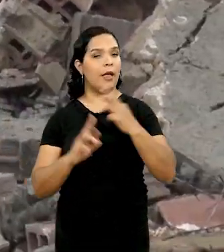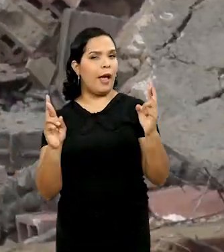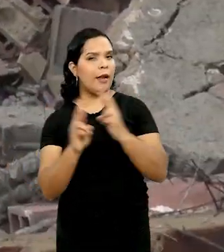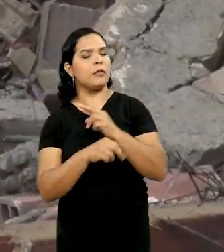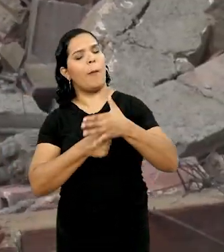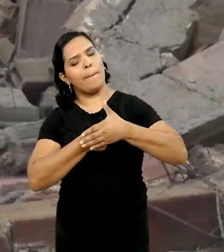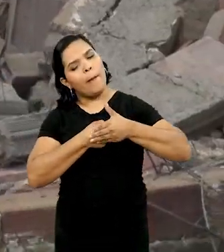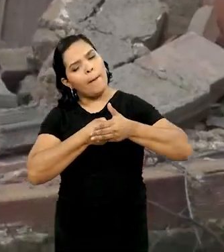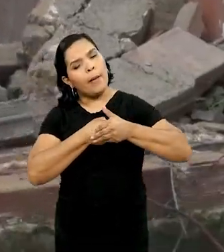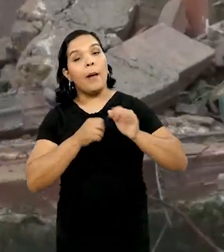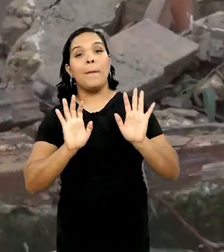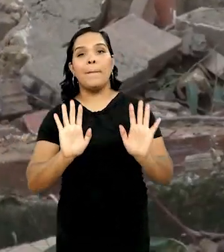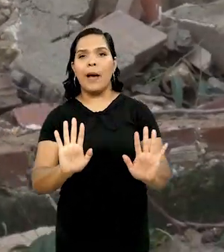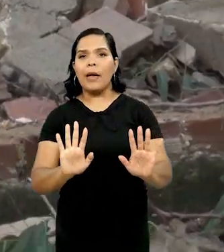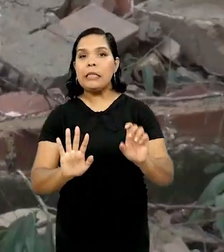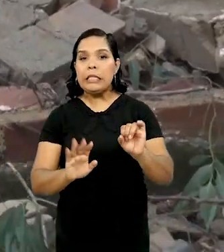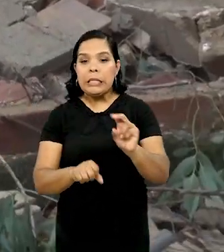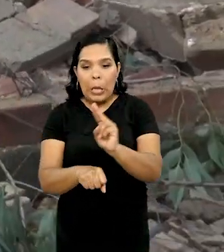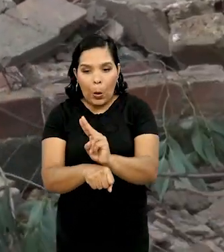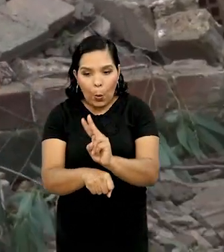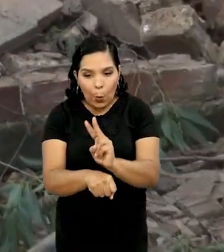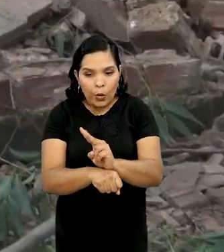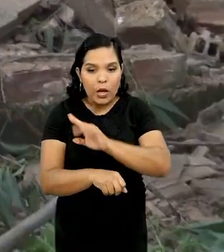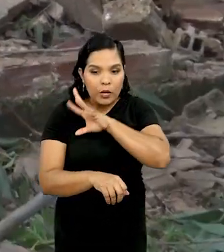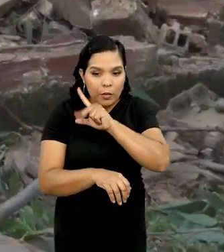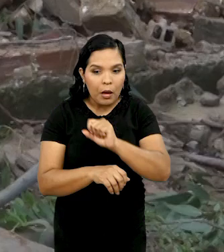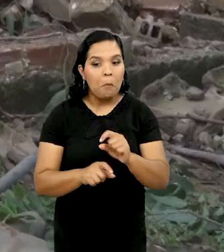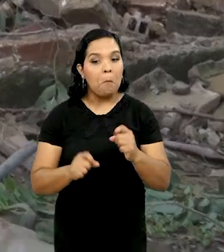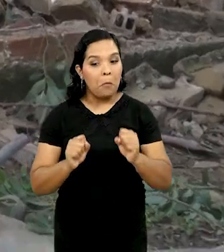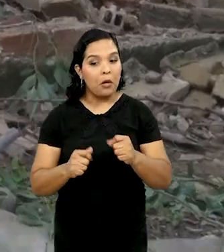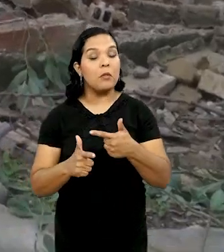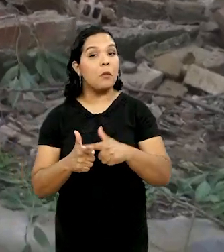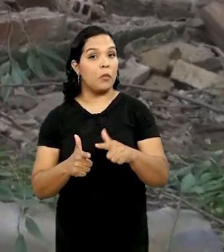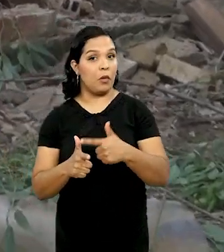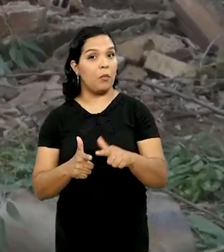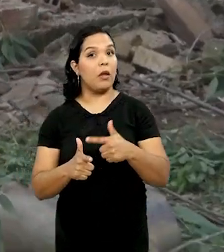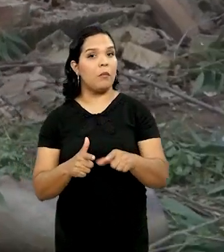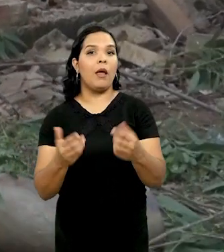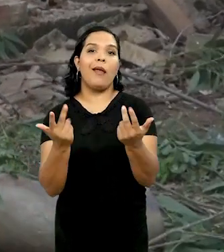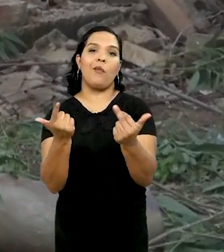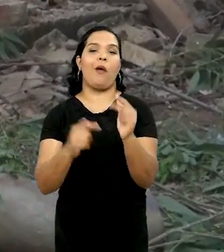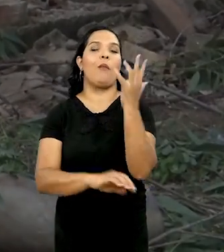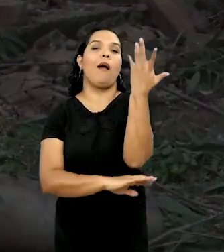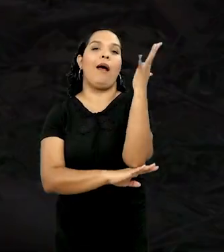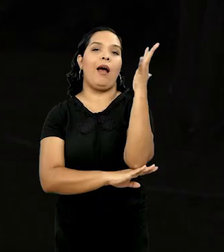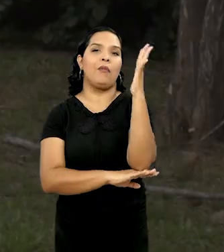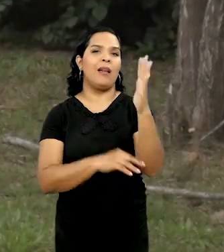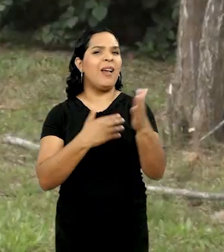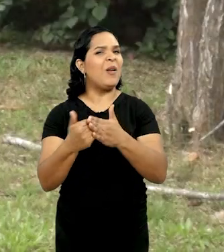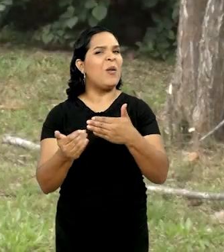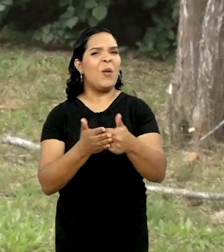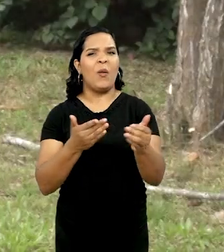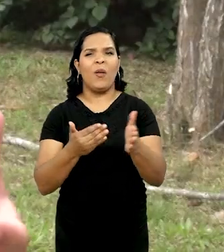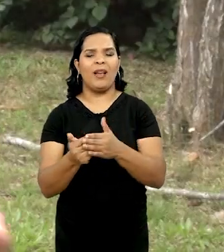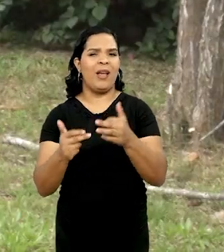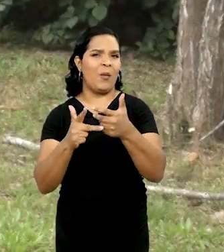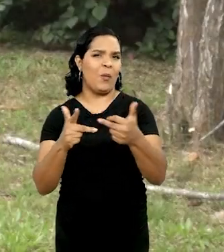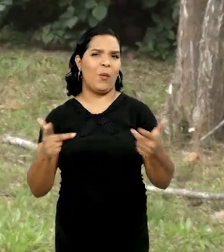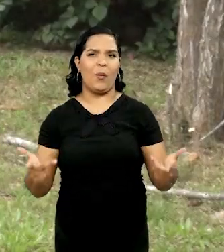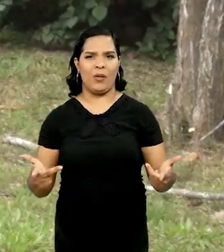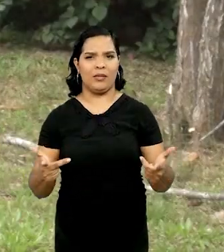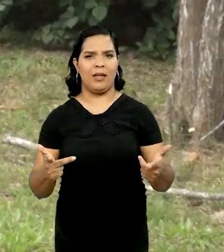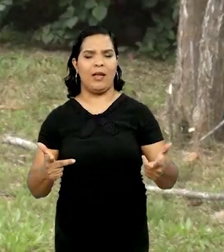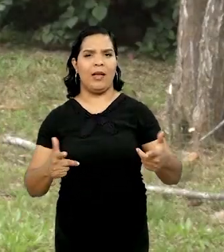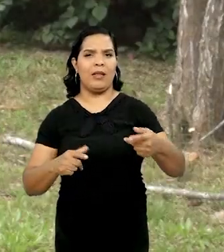gente tem uma relação de afeto. No entanto, se você não cuidar dele, ele pode gerar um problema. Arborização é a mesma coisa. Aliás, qualquer equipamento